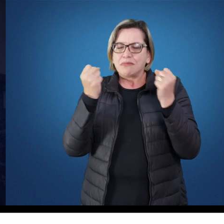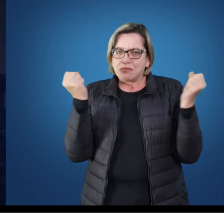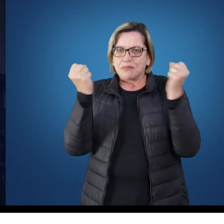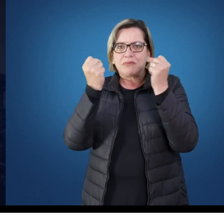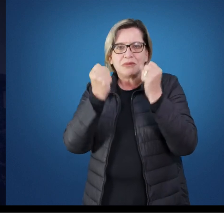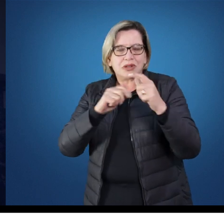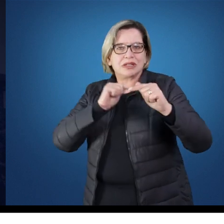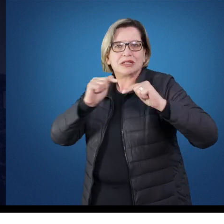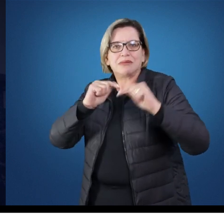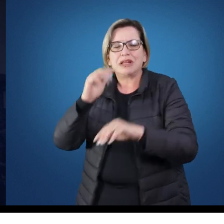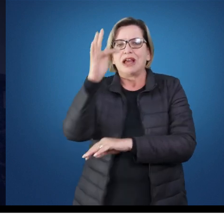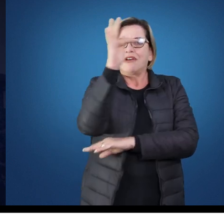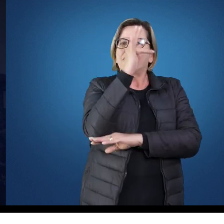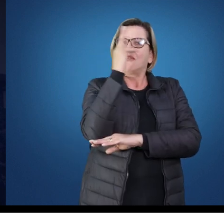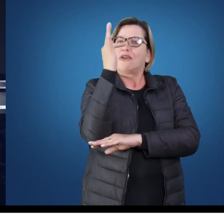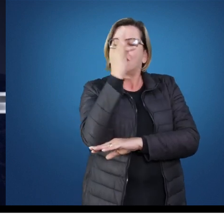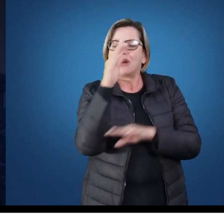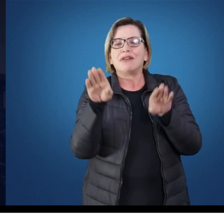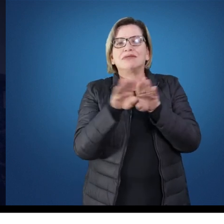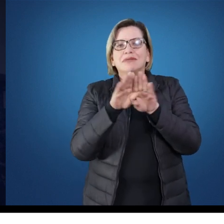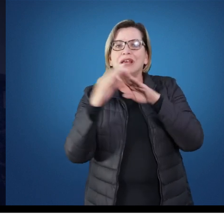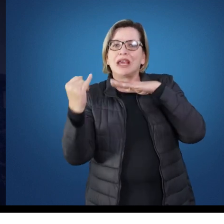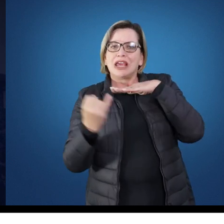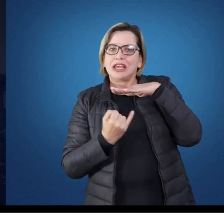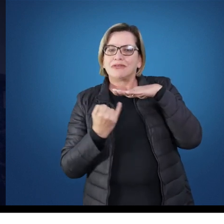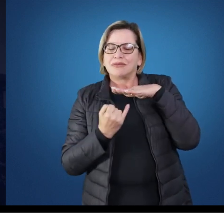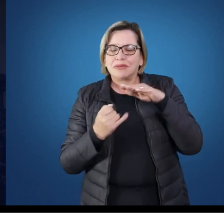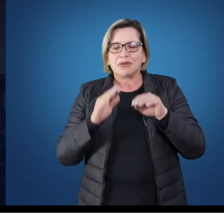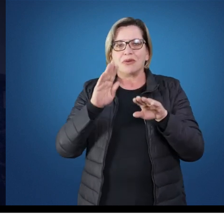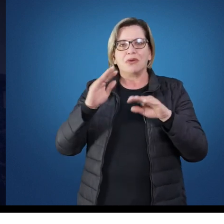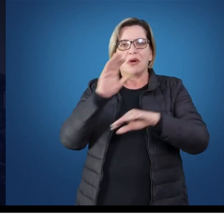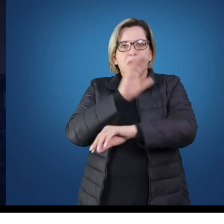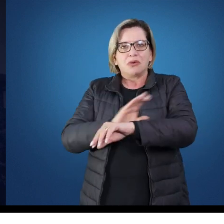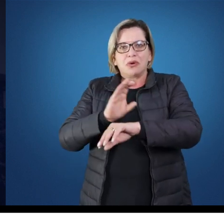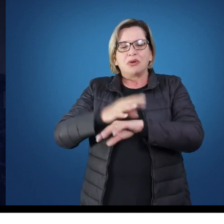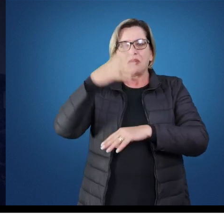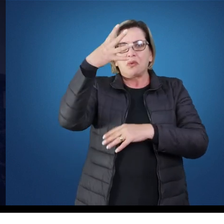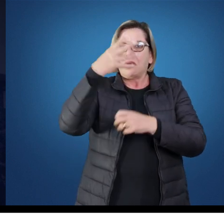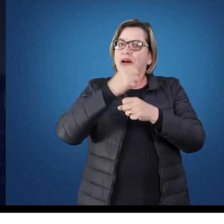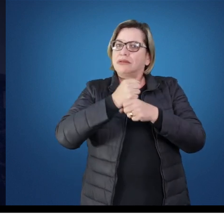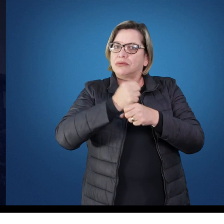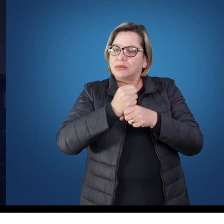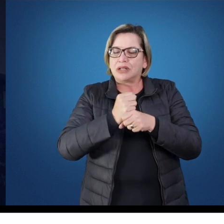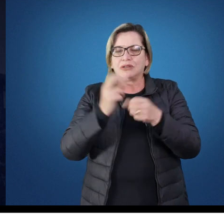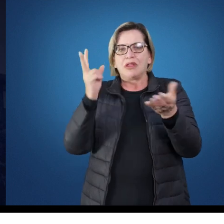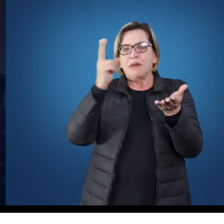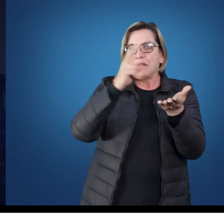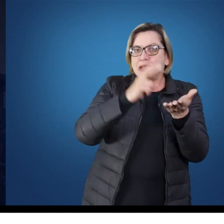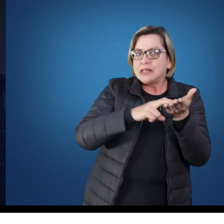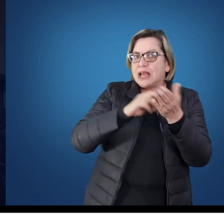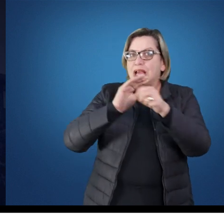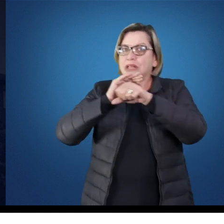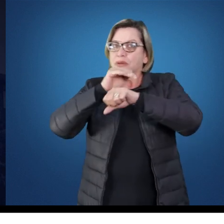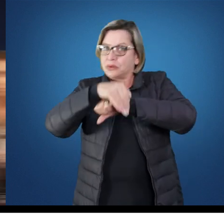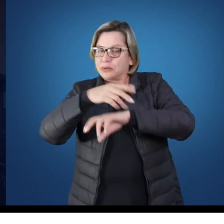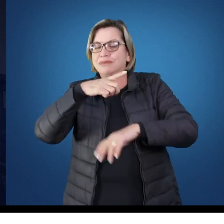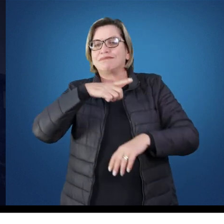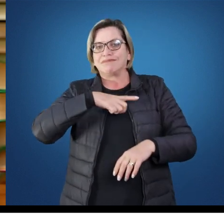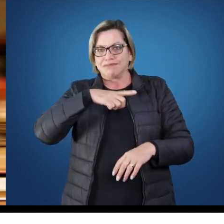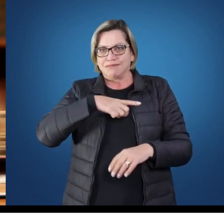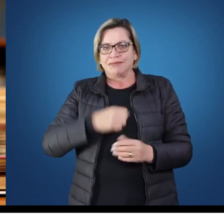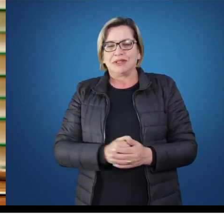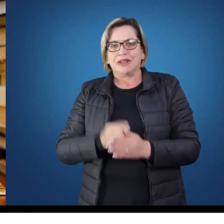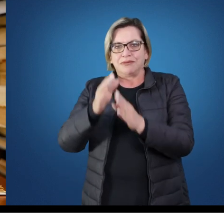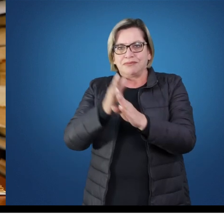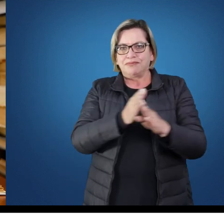instituições não escolares e não formais. O curso tem duração média de quatro anos e é ofertado nos turnos da manhã e à noite.